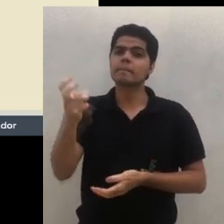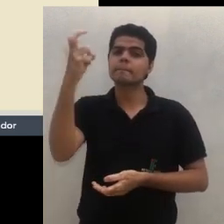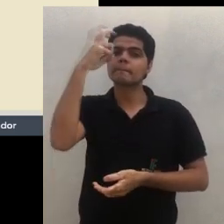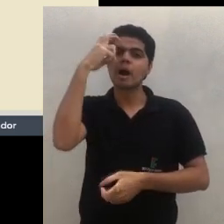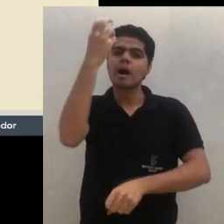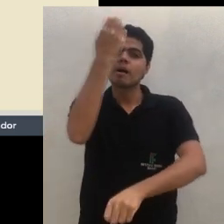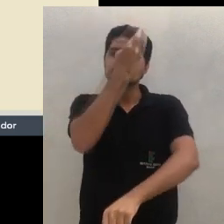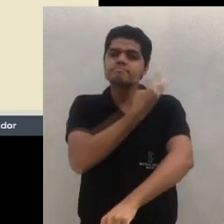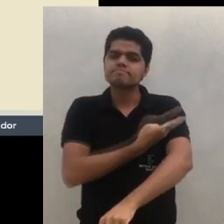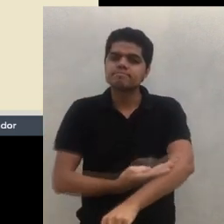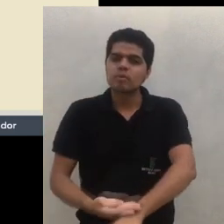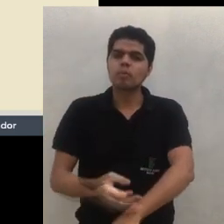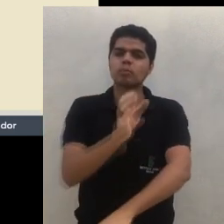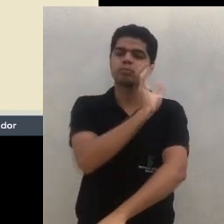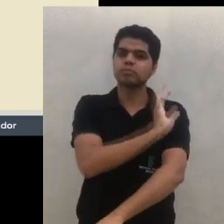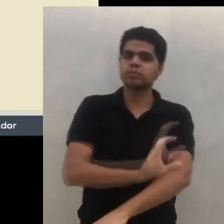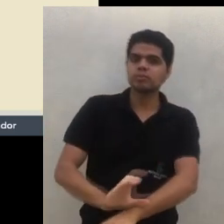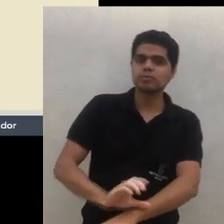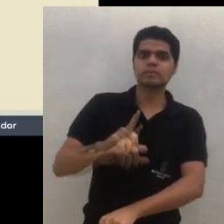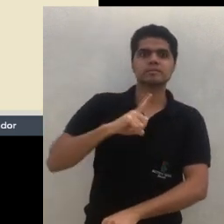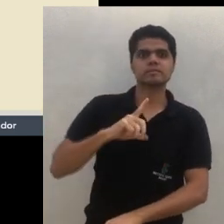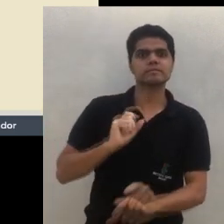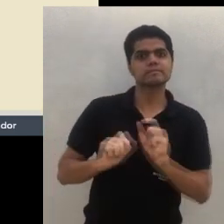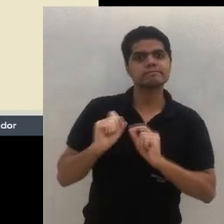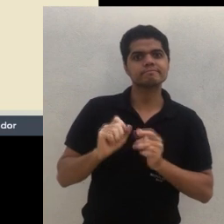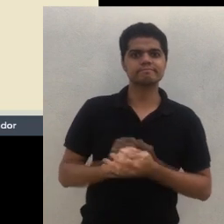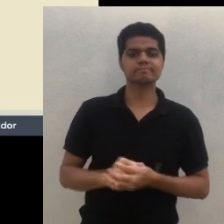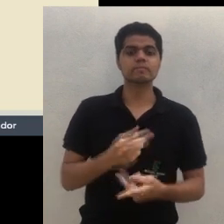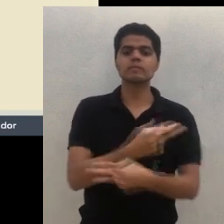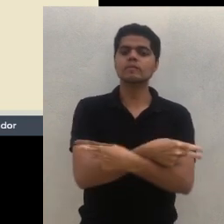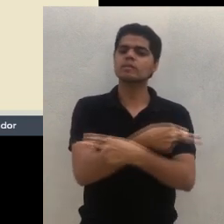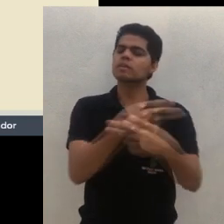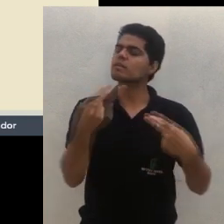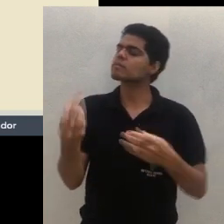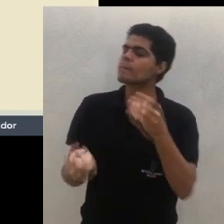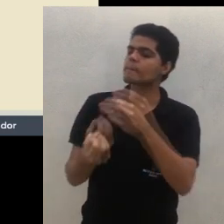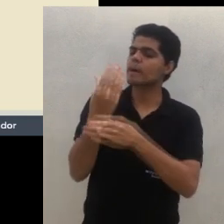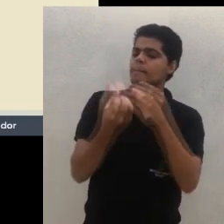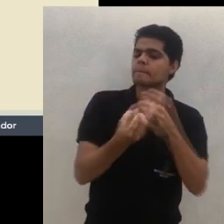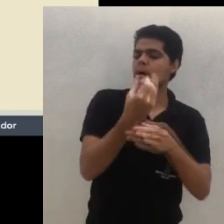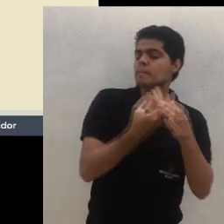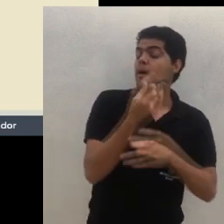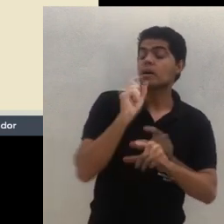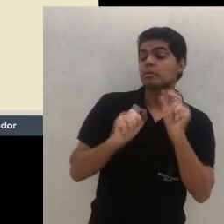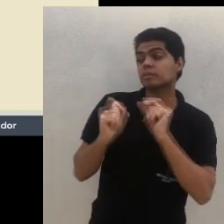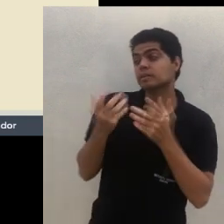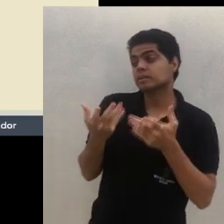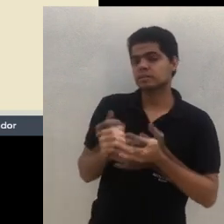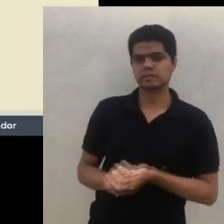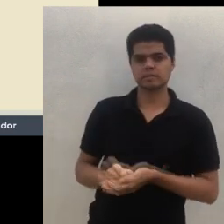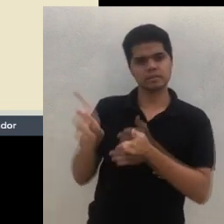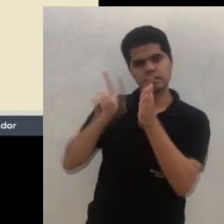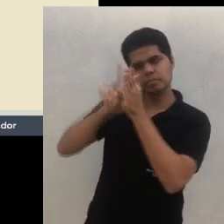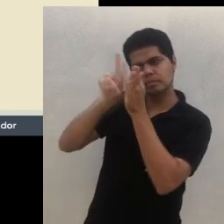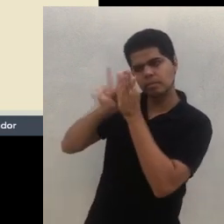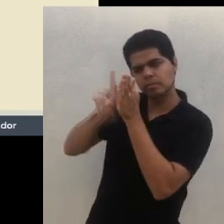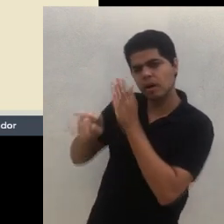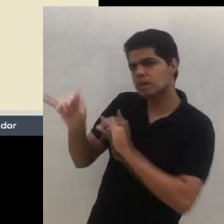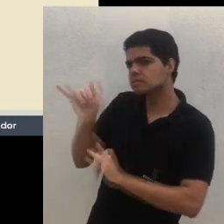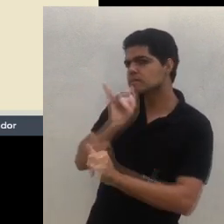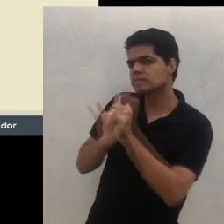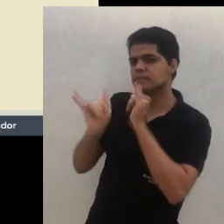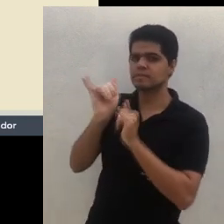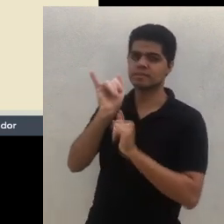SAF. Que espécies elas gostariam de produzir? Então, esse é só um exemplo de perguntas que a gente vai fazendo, sentado numa roda com a